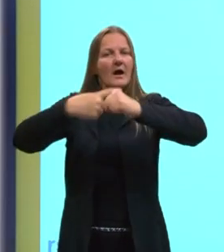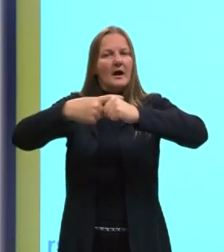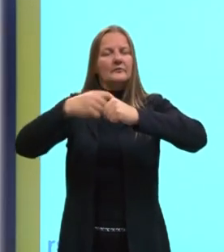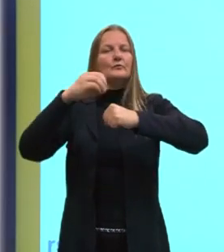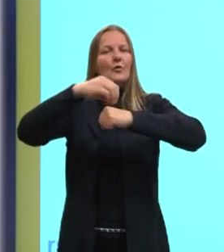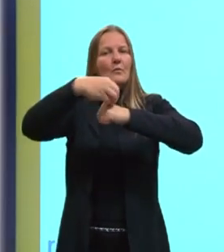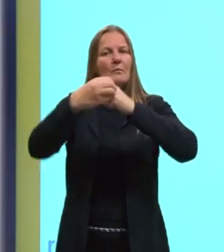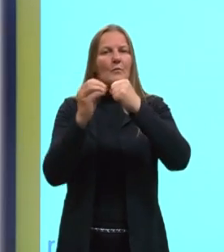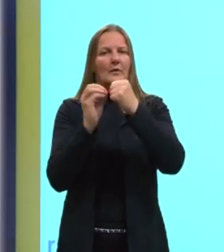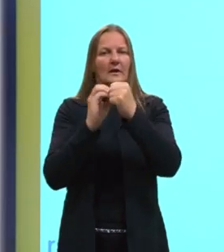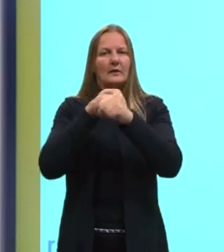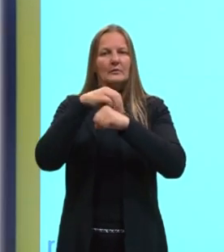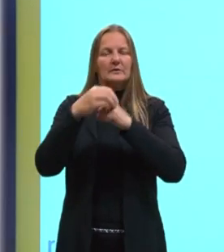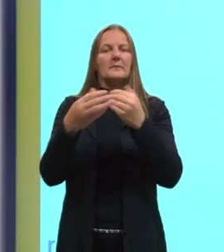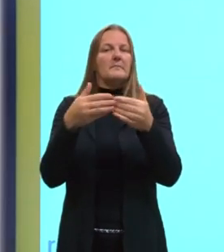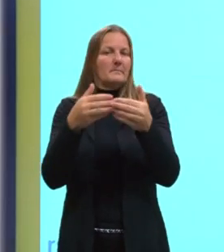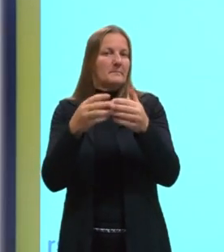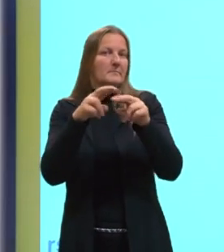por isso que é partículas.